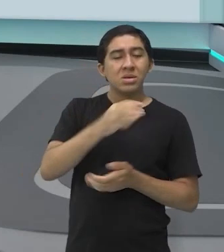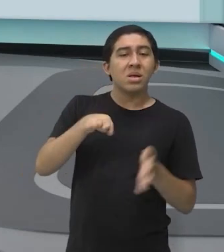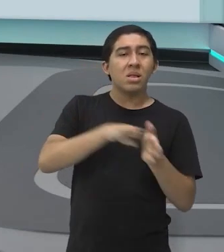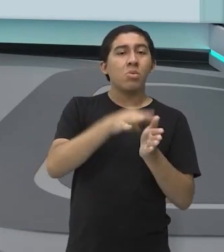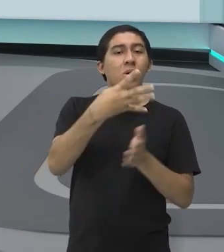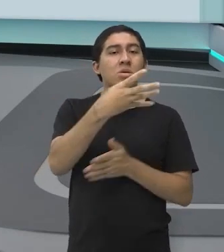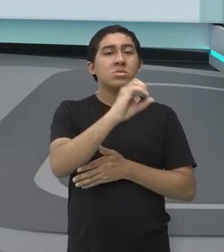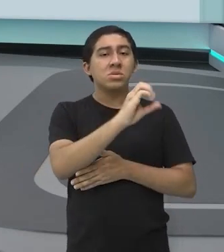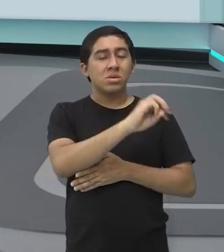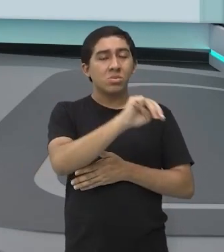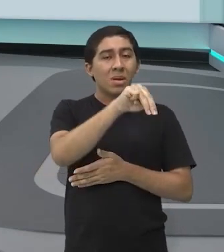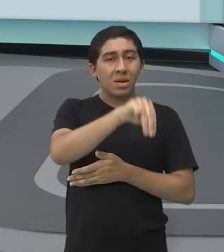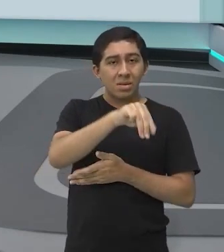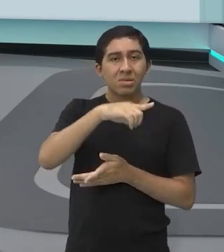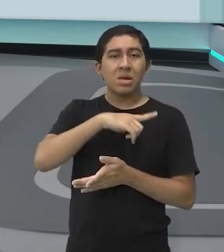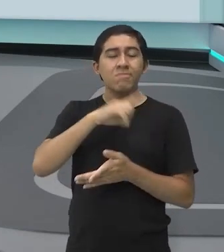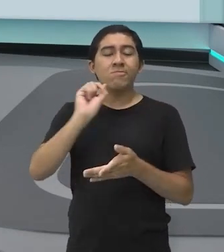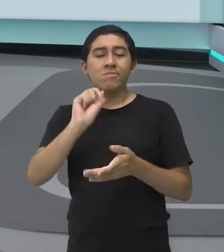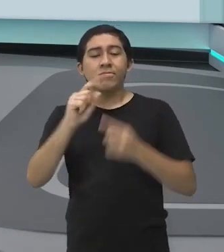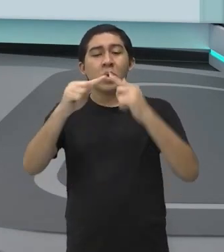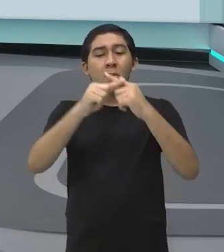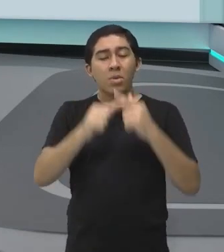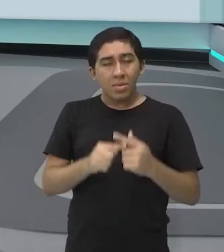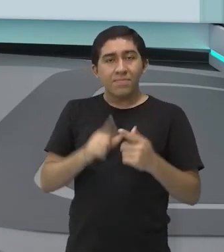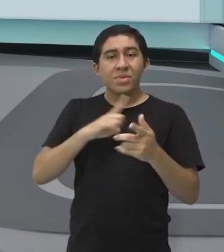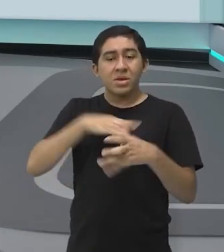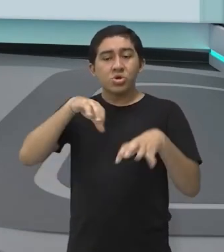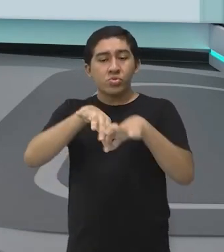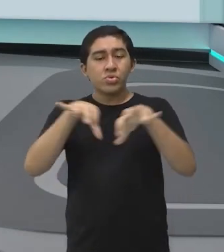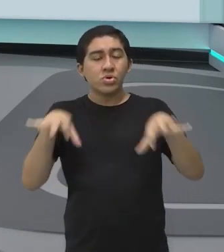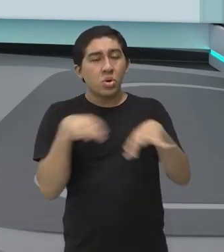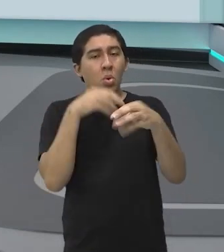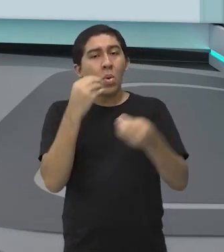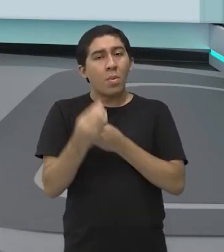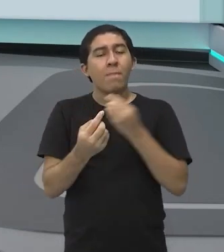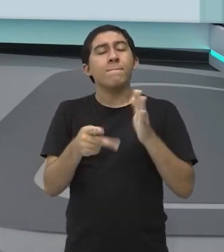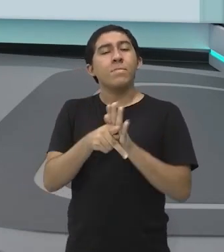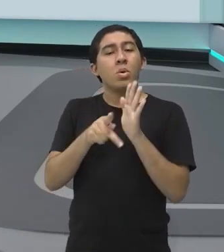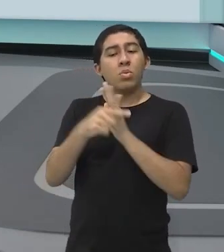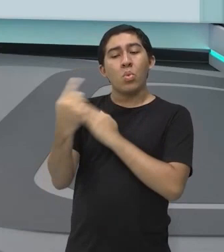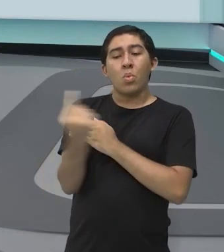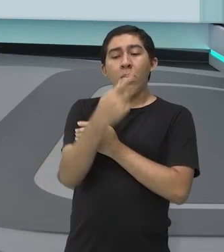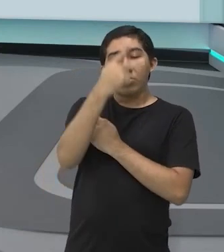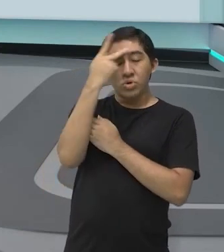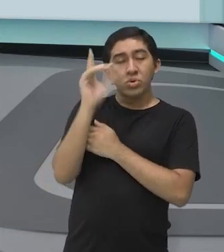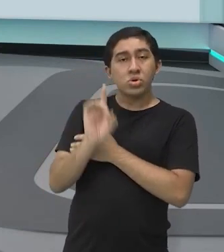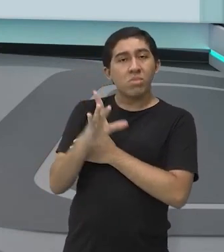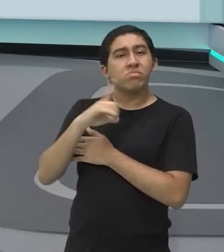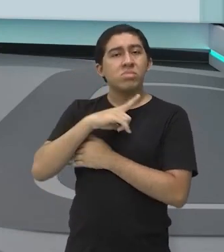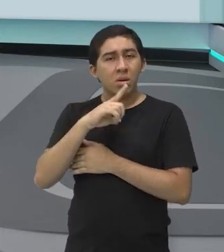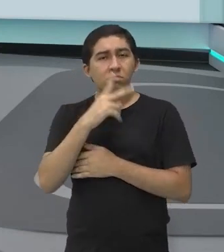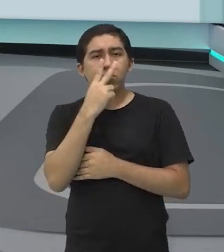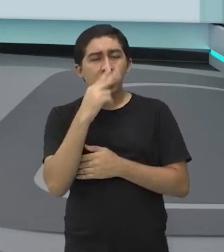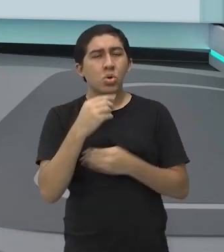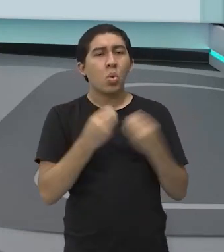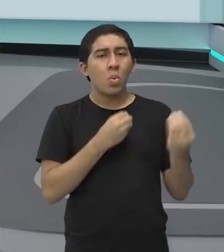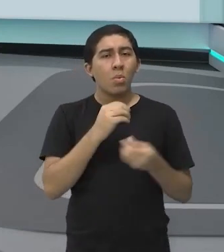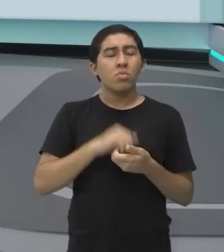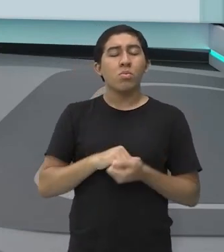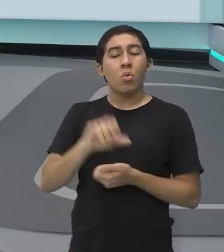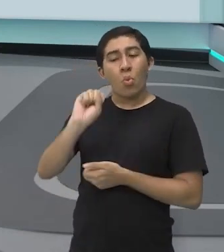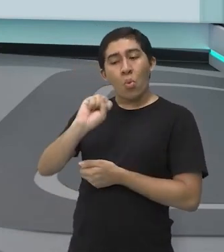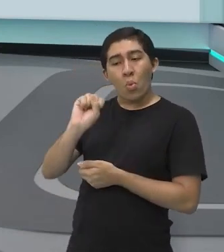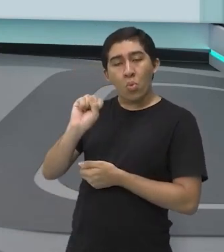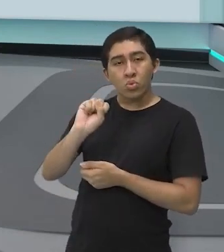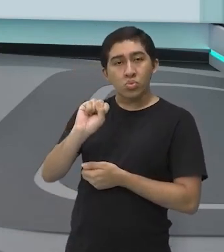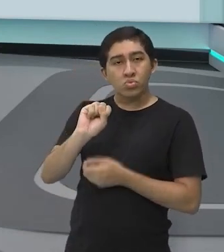metros e as provas são individuais em formato de corrida com baterias de 8